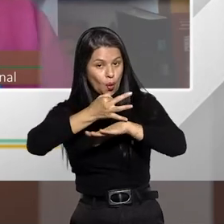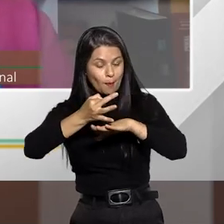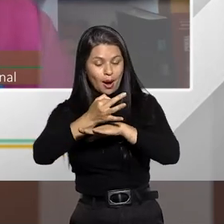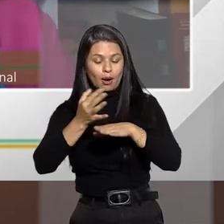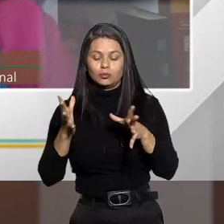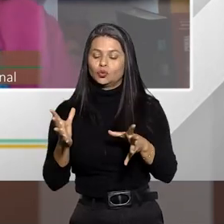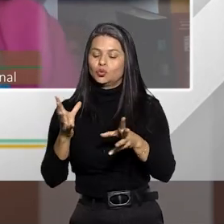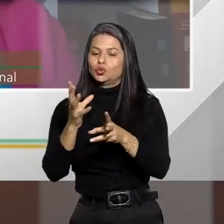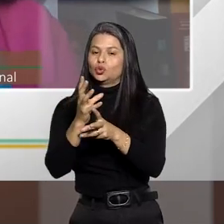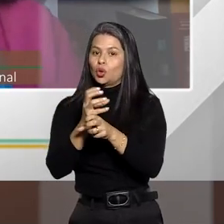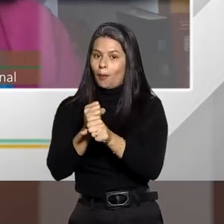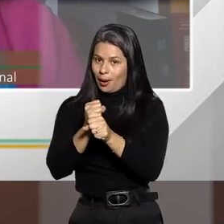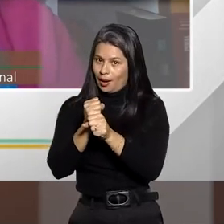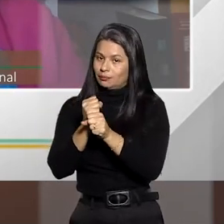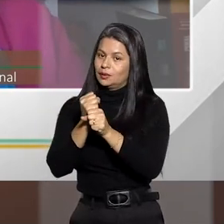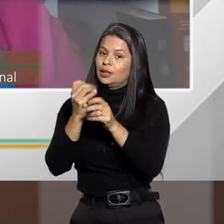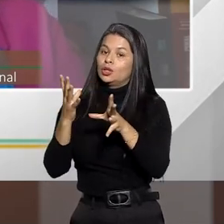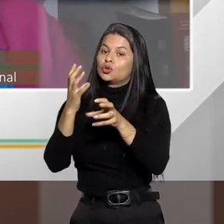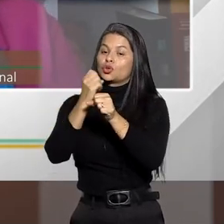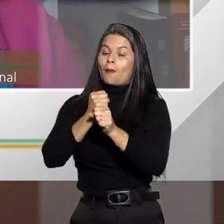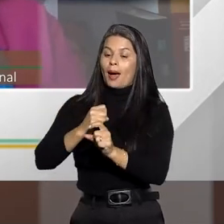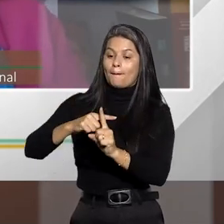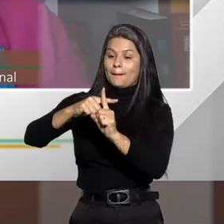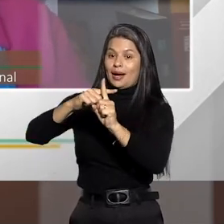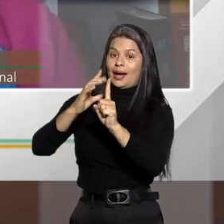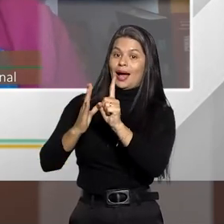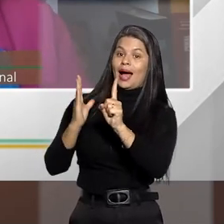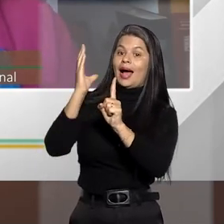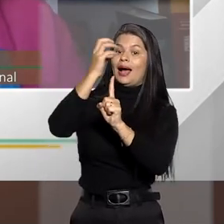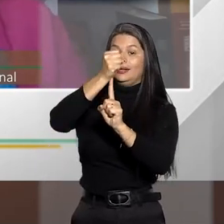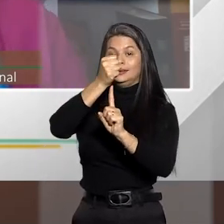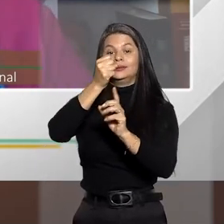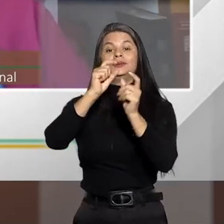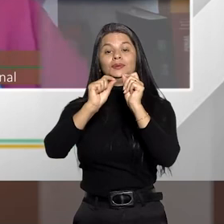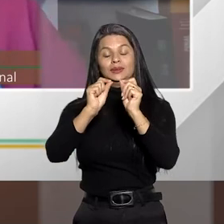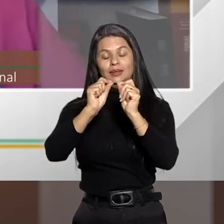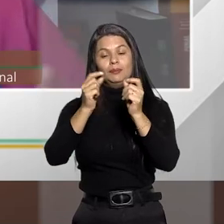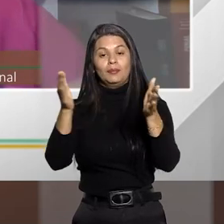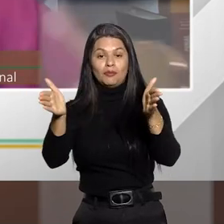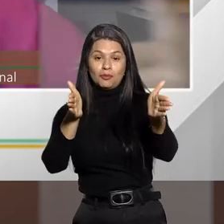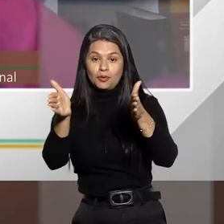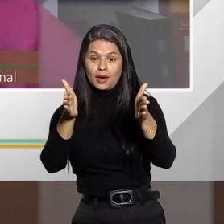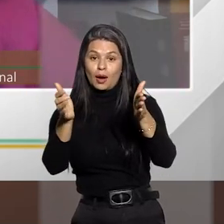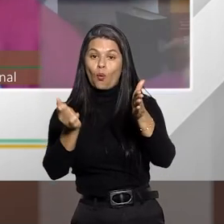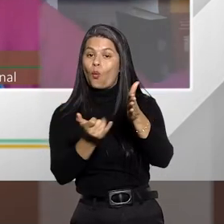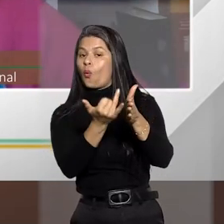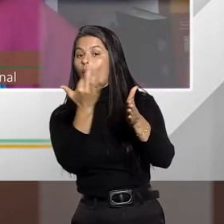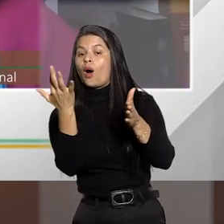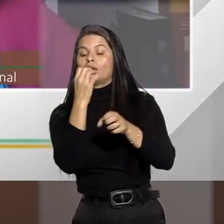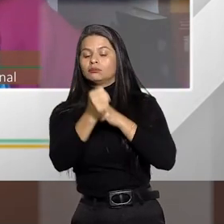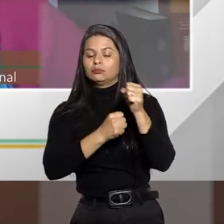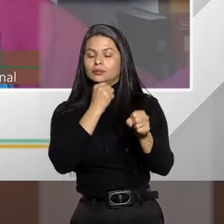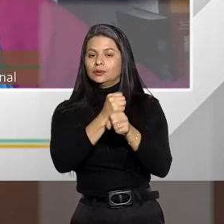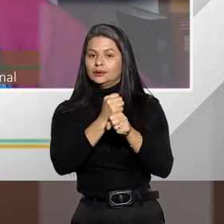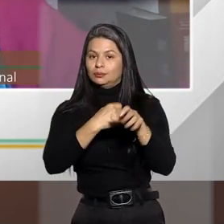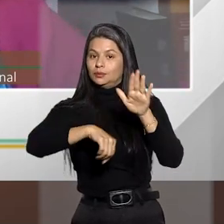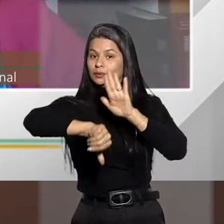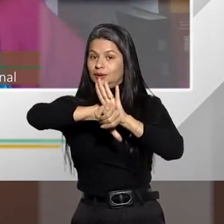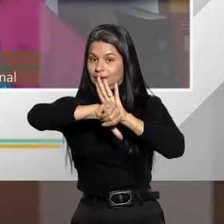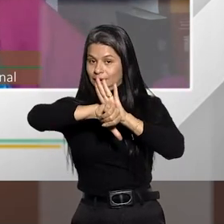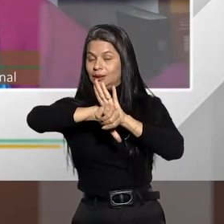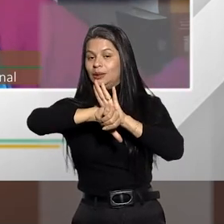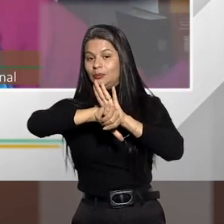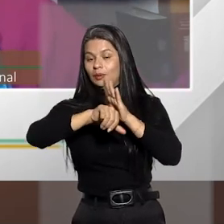fazer o acréscimo pelo concurso formal mínimo para verificar qual é a pena mínima do crime na